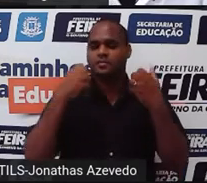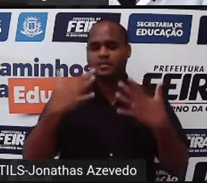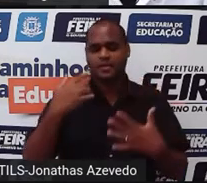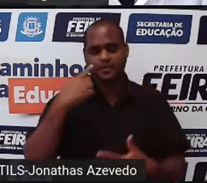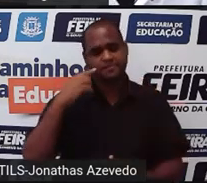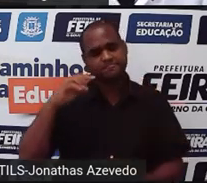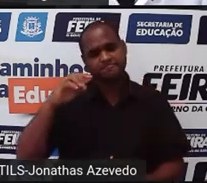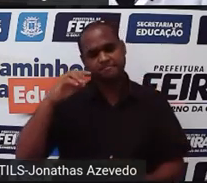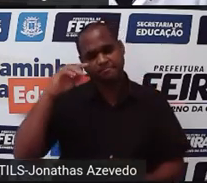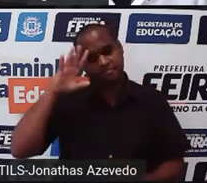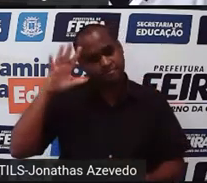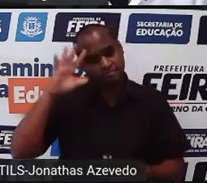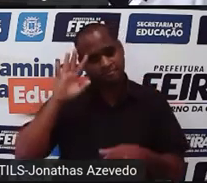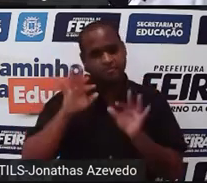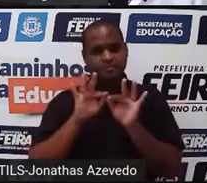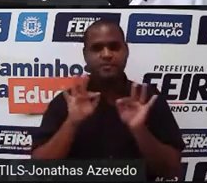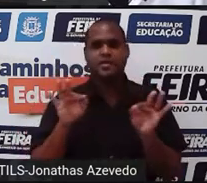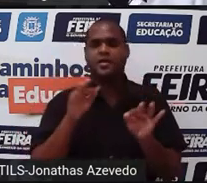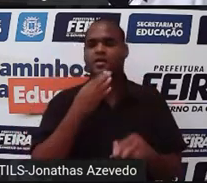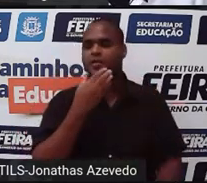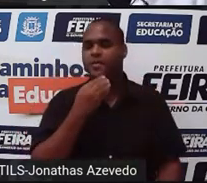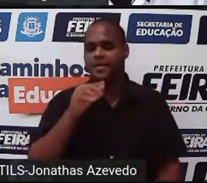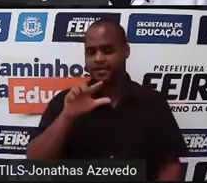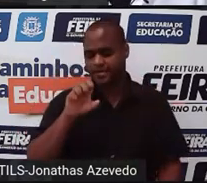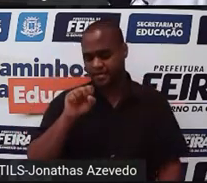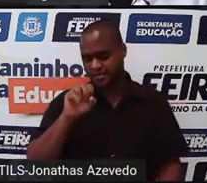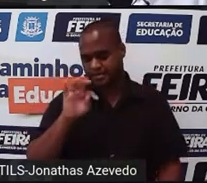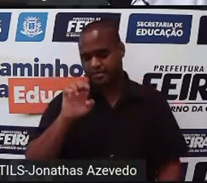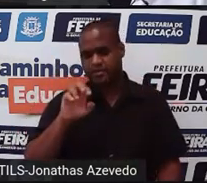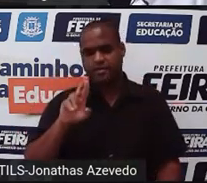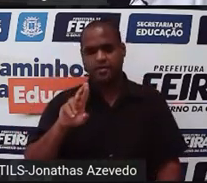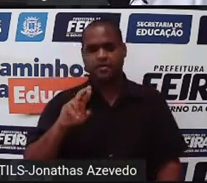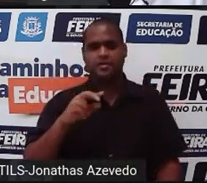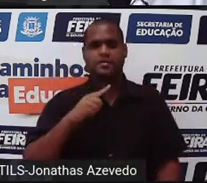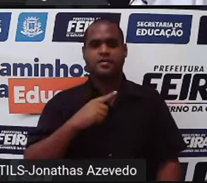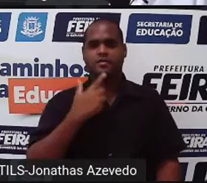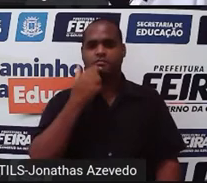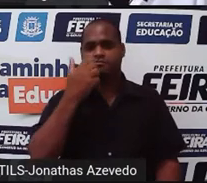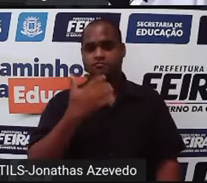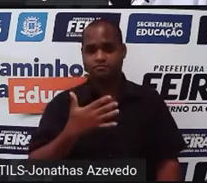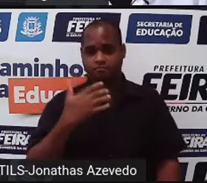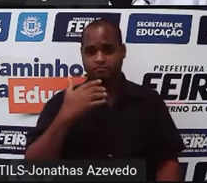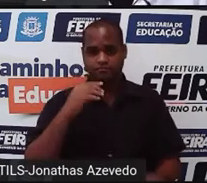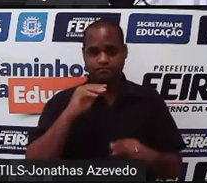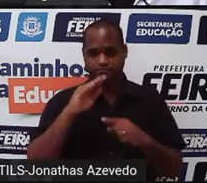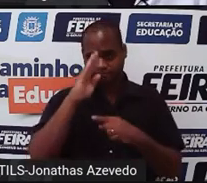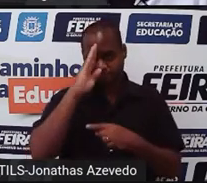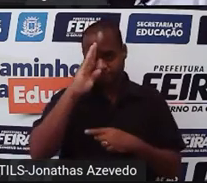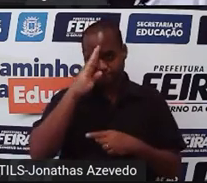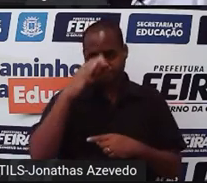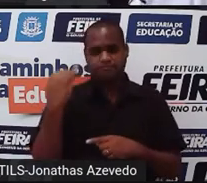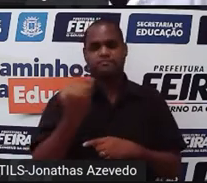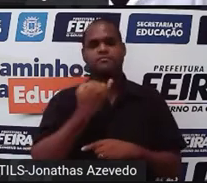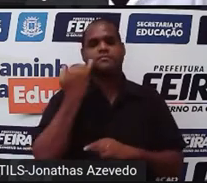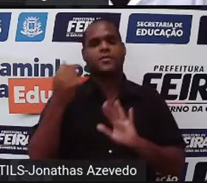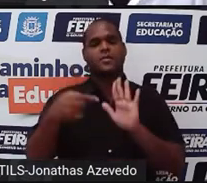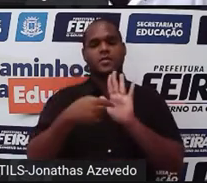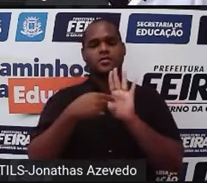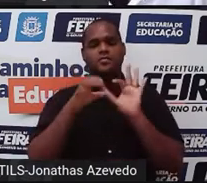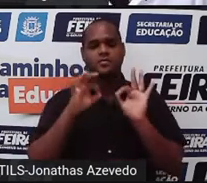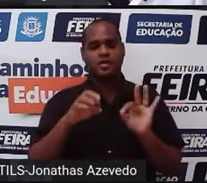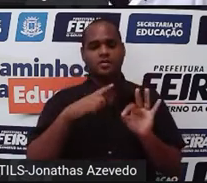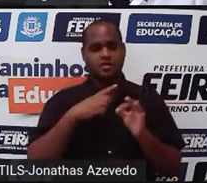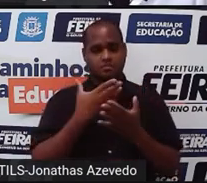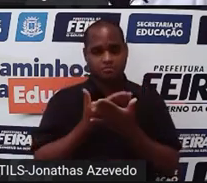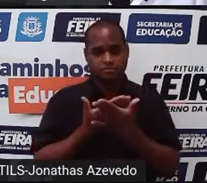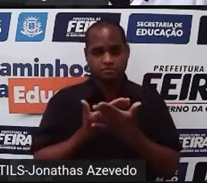nessa frase de um camarada chamado Lester Júnior. E ele disse, a razão principal de se